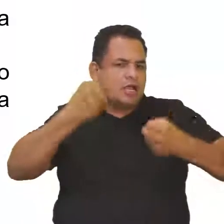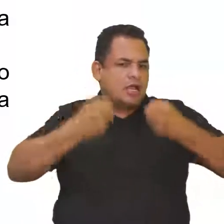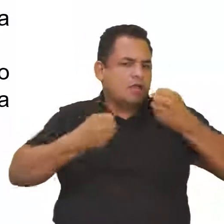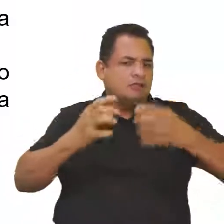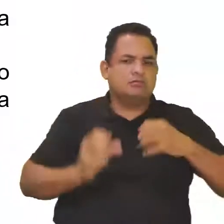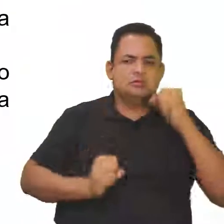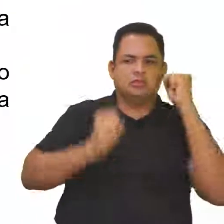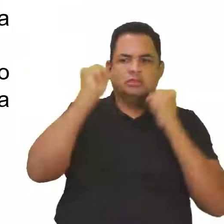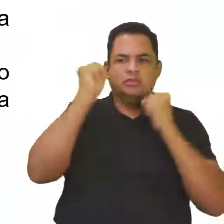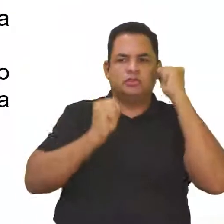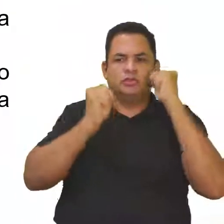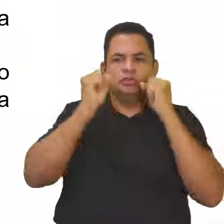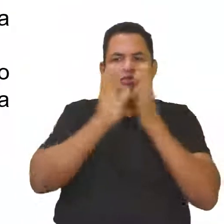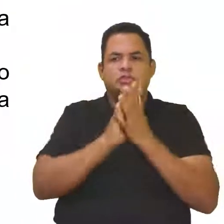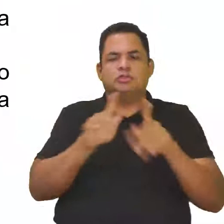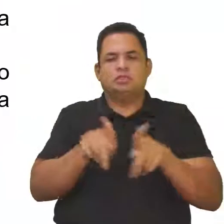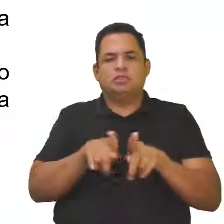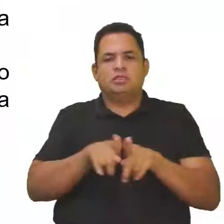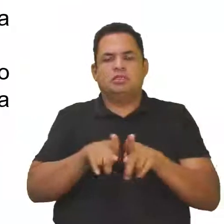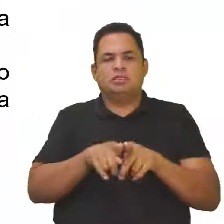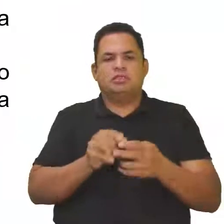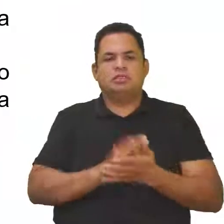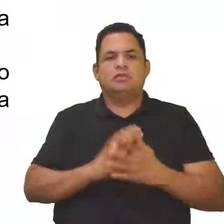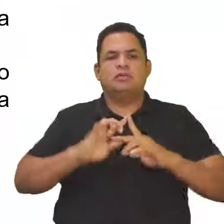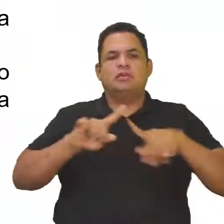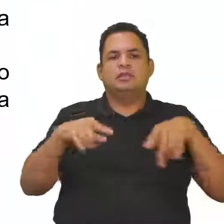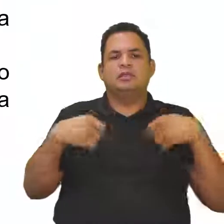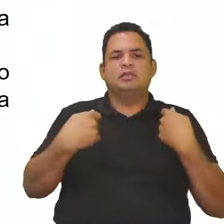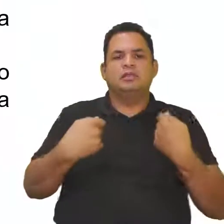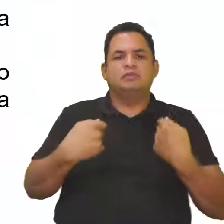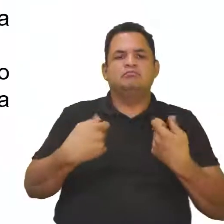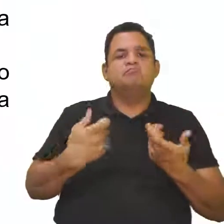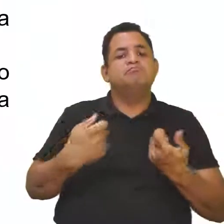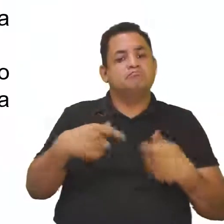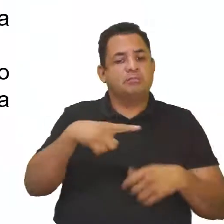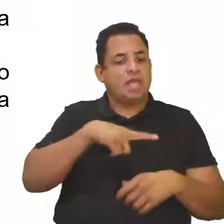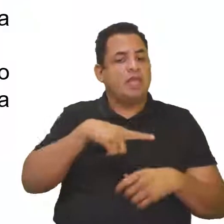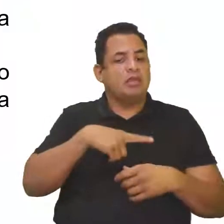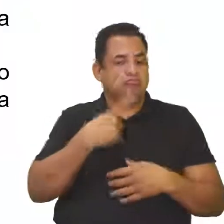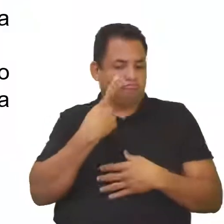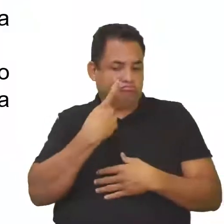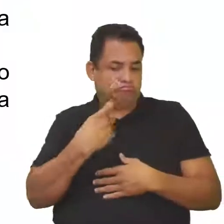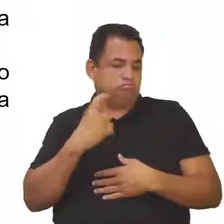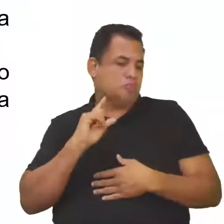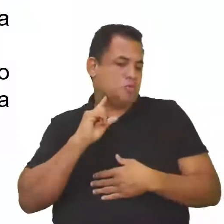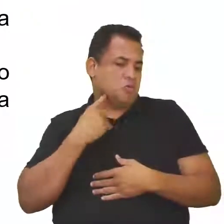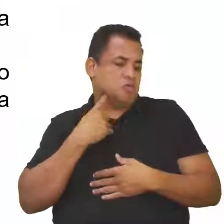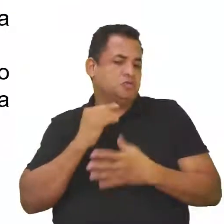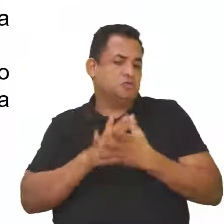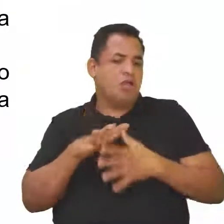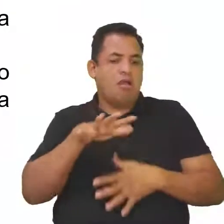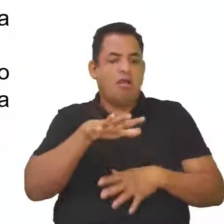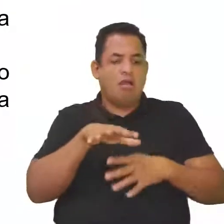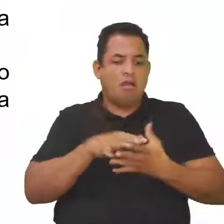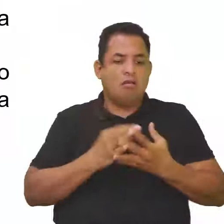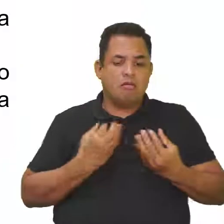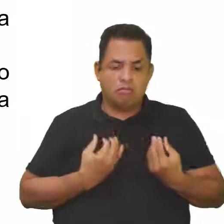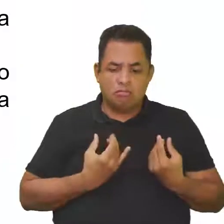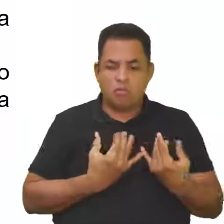corriqueiras do meio urbano. Mas nós temos poluição no campo, sim. E, de alguma